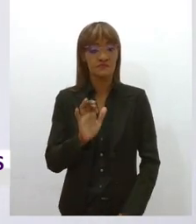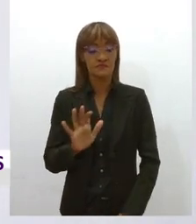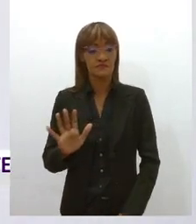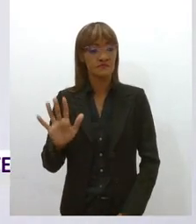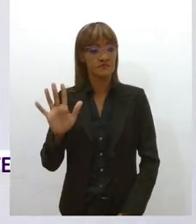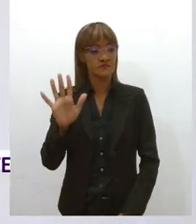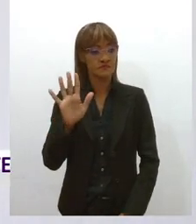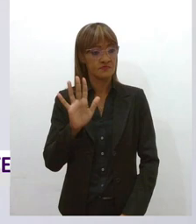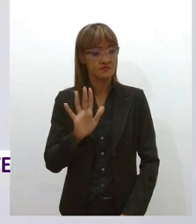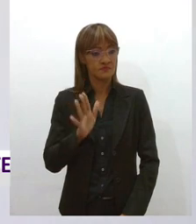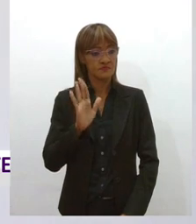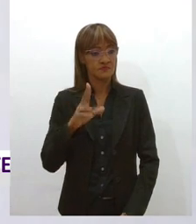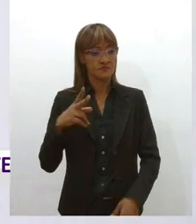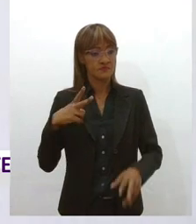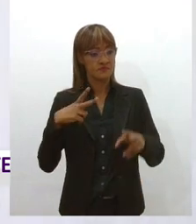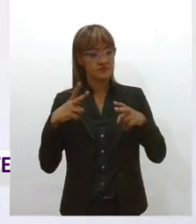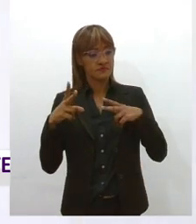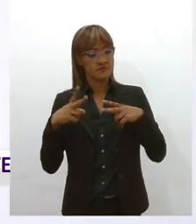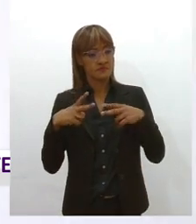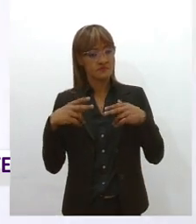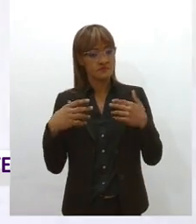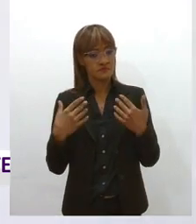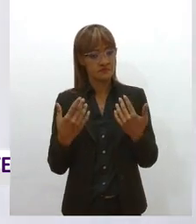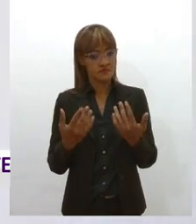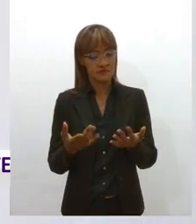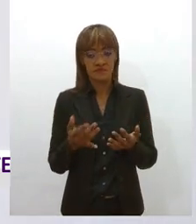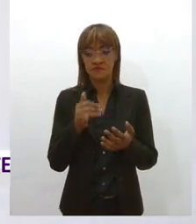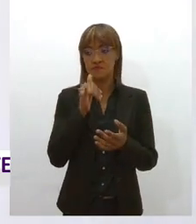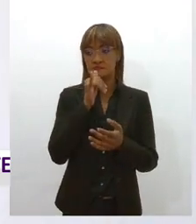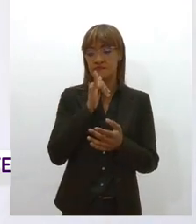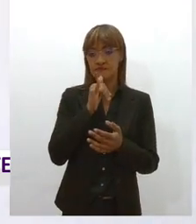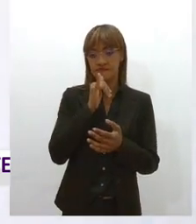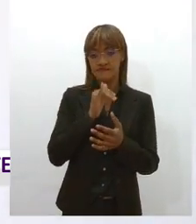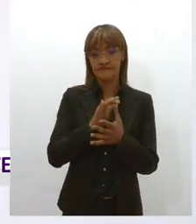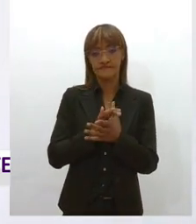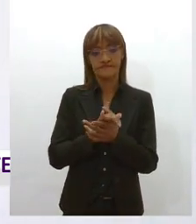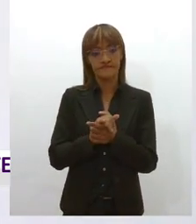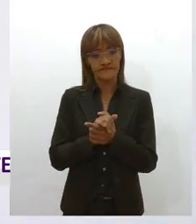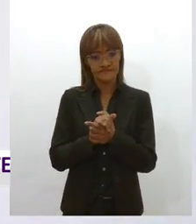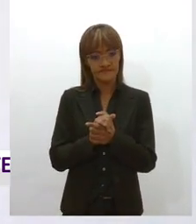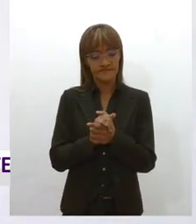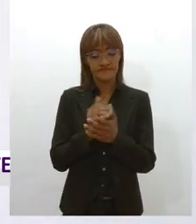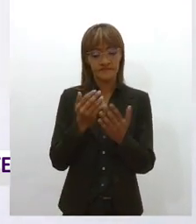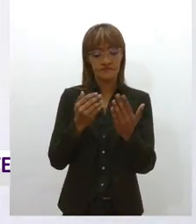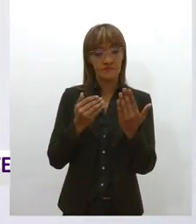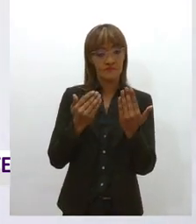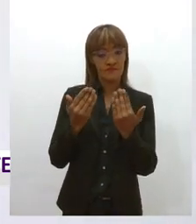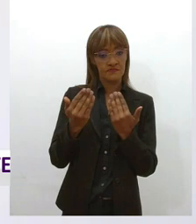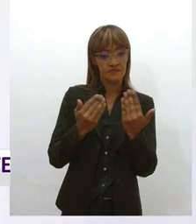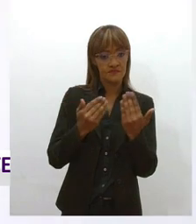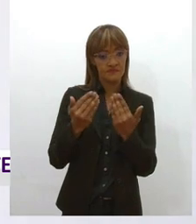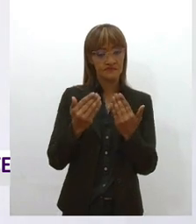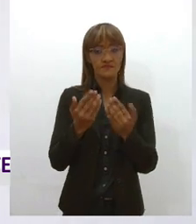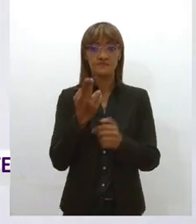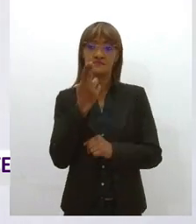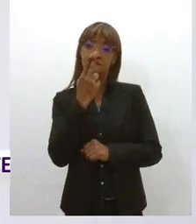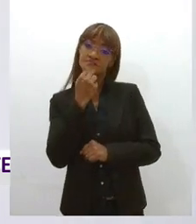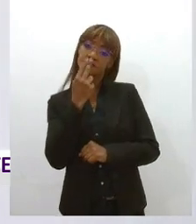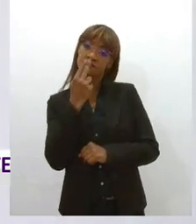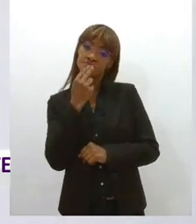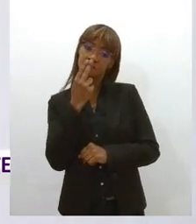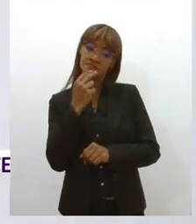particularidade. Há exemplos do próprio serviço social, da psicologia, da nutrição, da